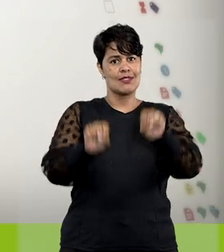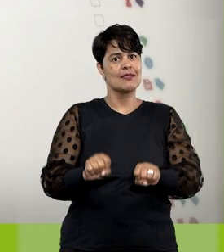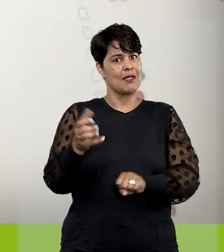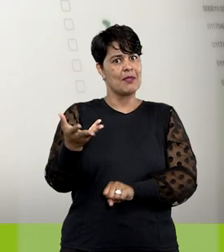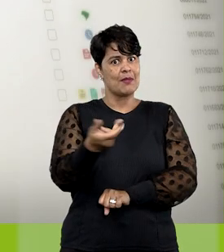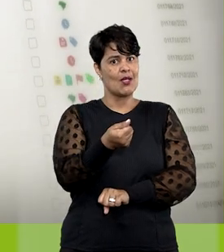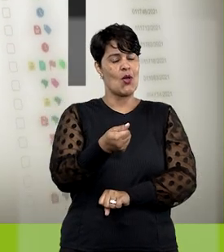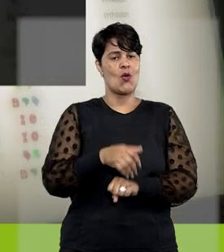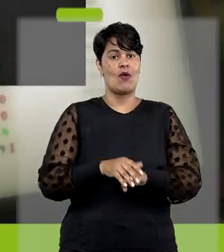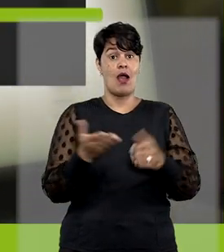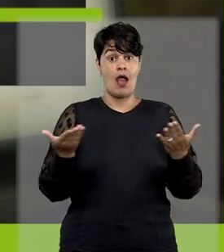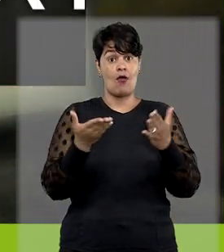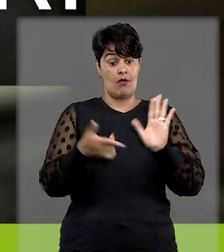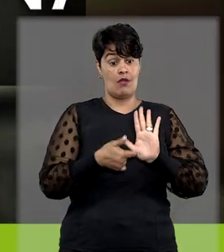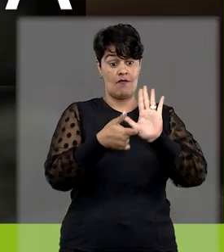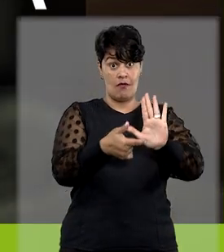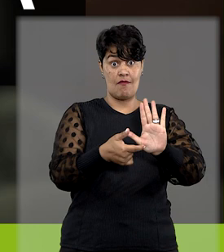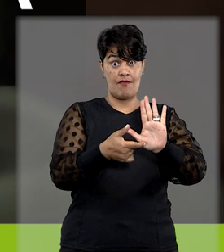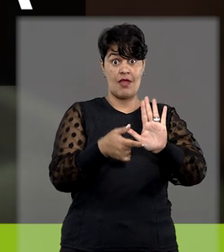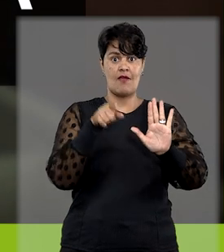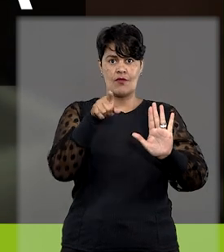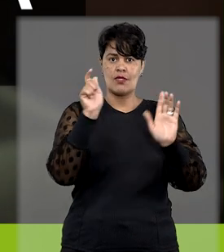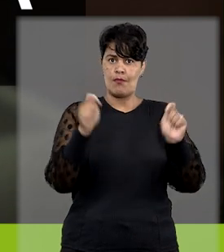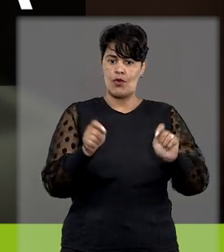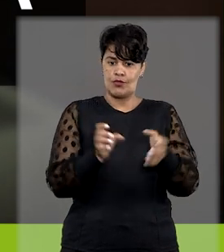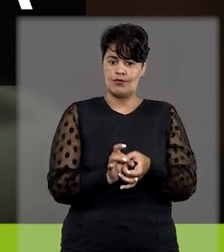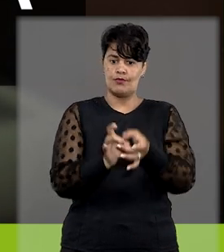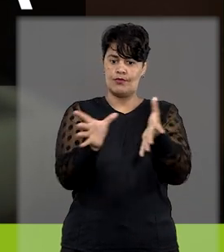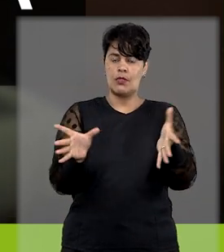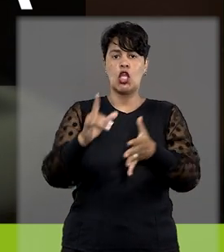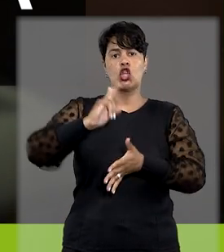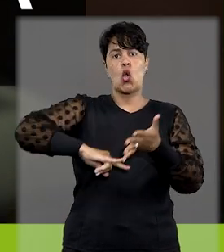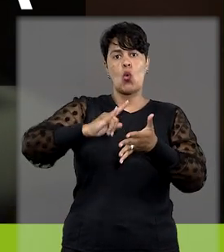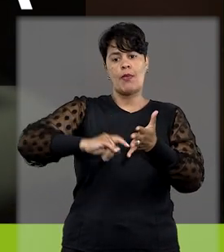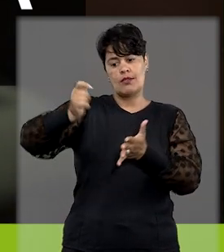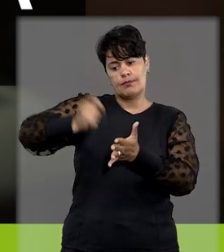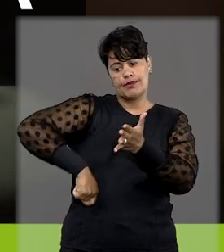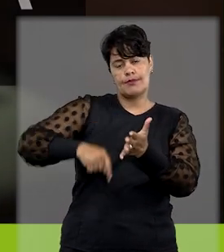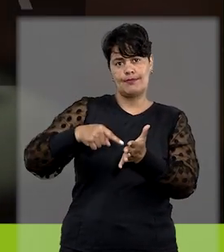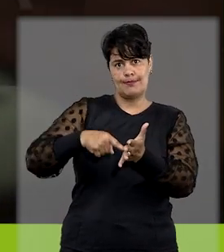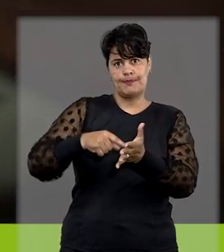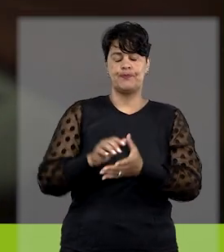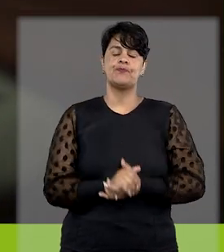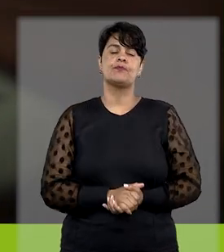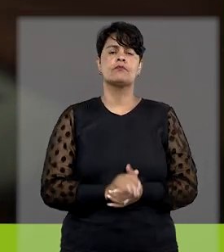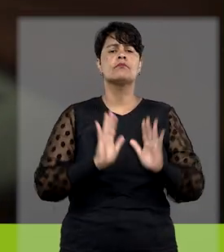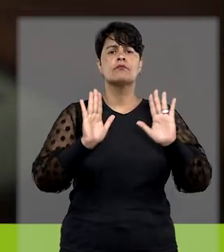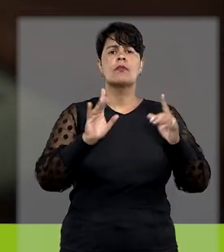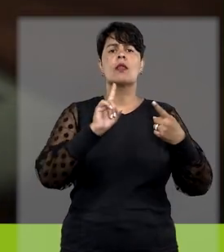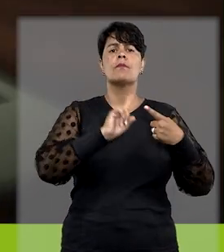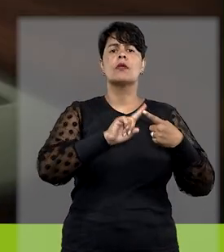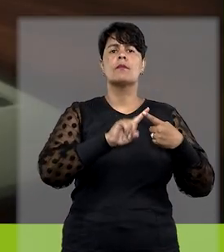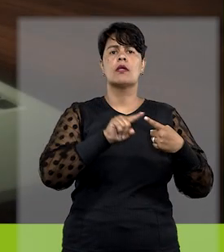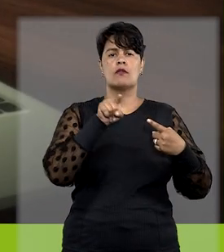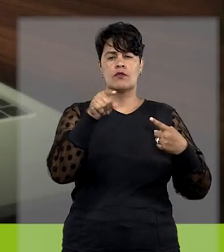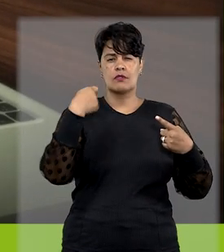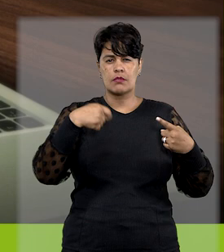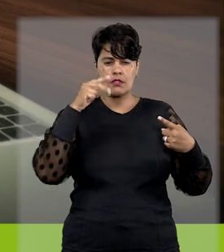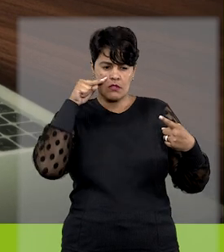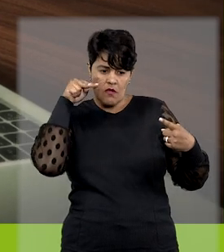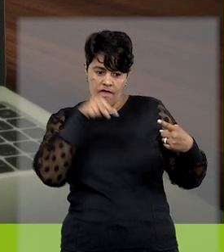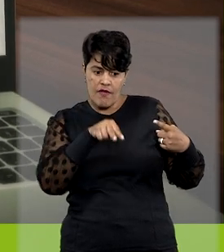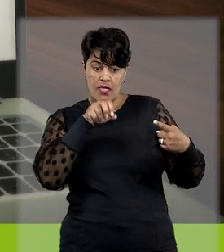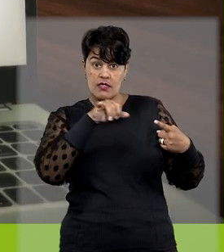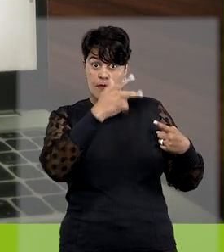vídeo, você vai aprender a disponibilizar documentos para assinatura externa. O primeiro passo é